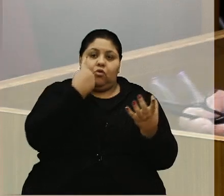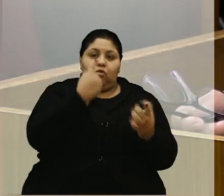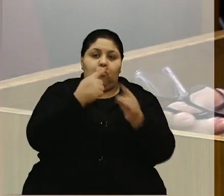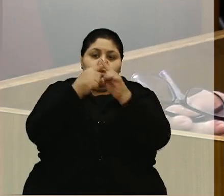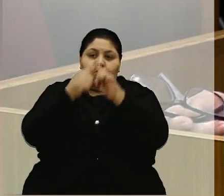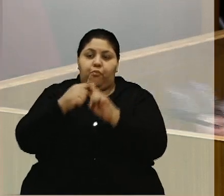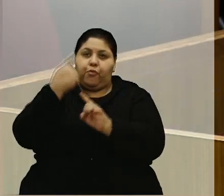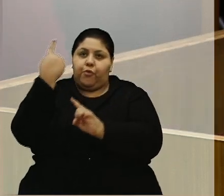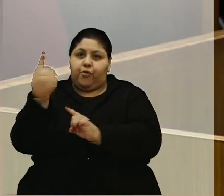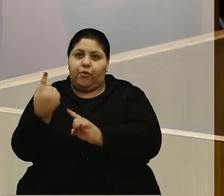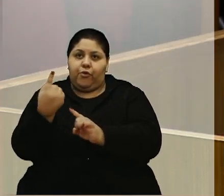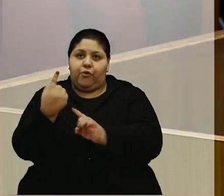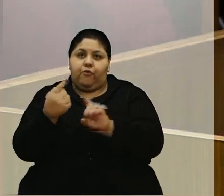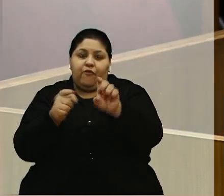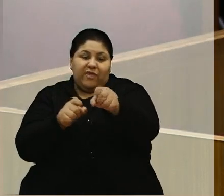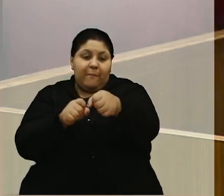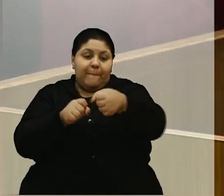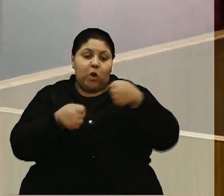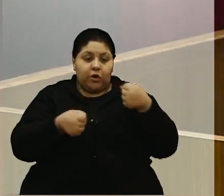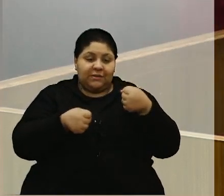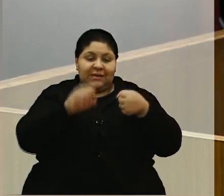falta porta externa,